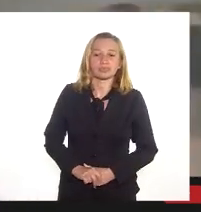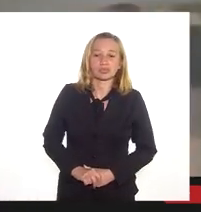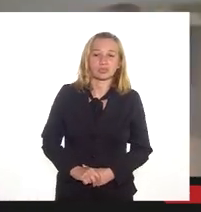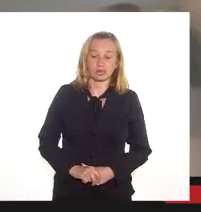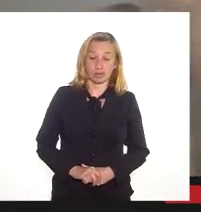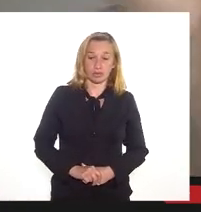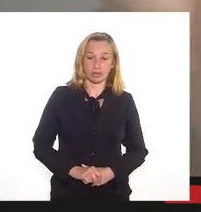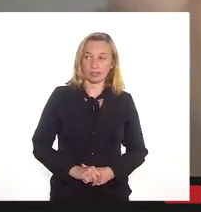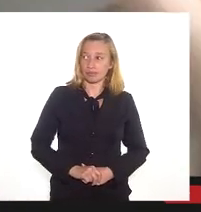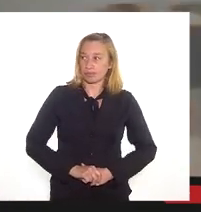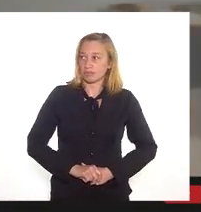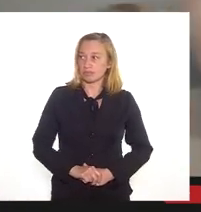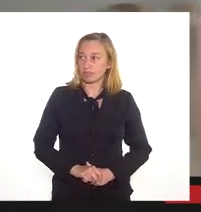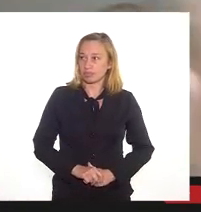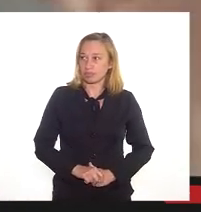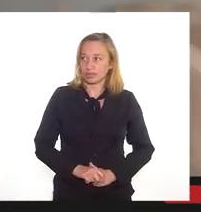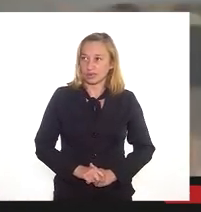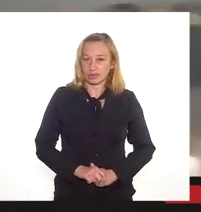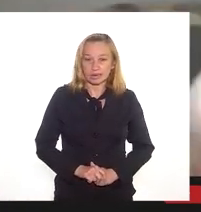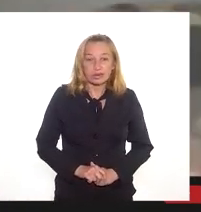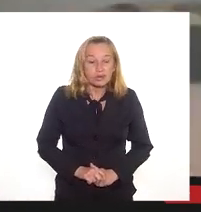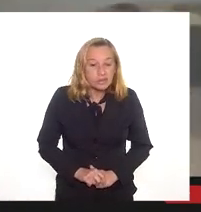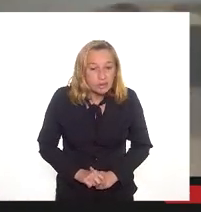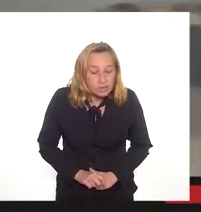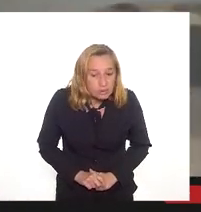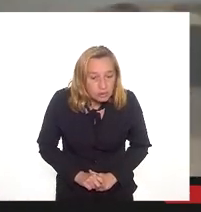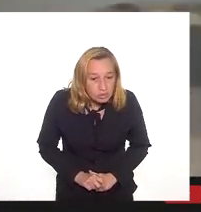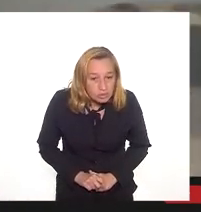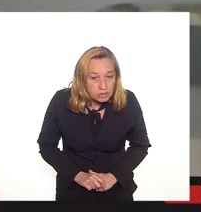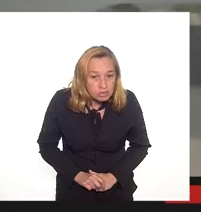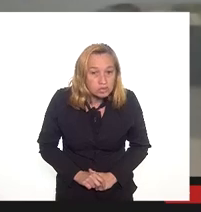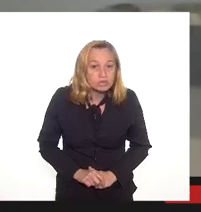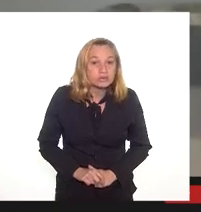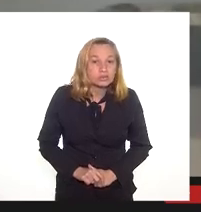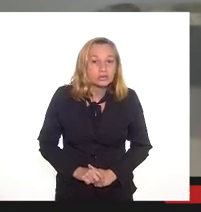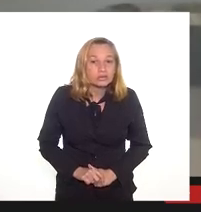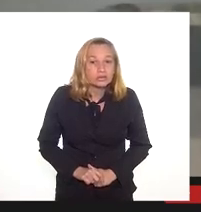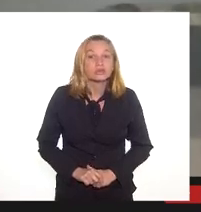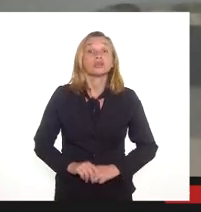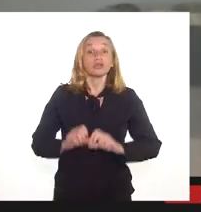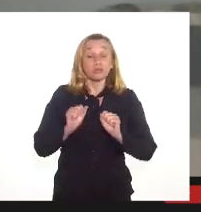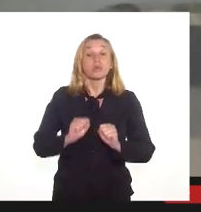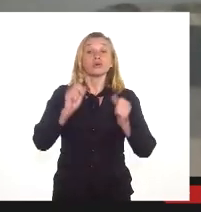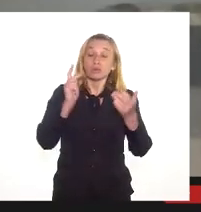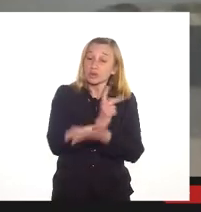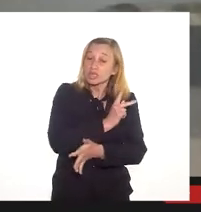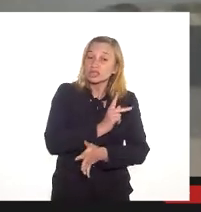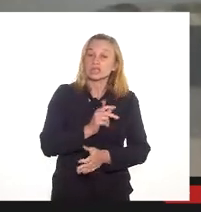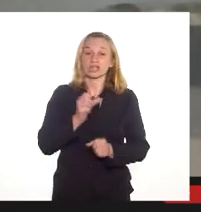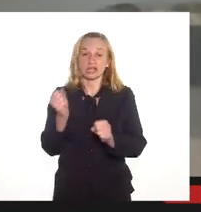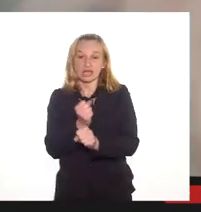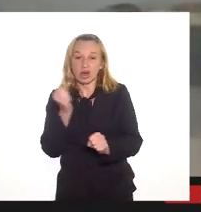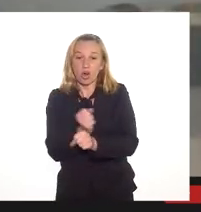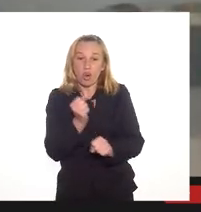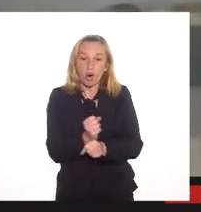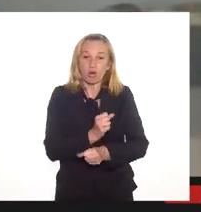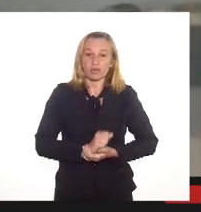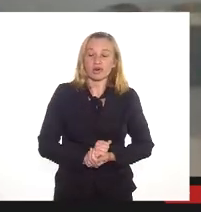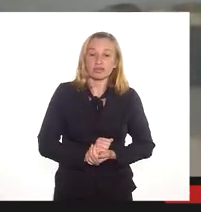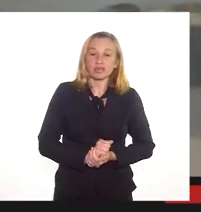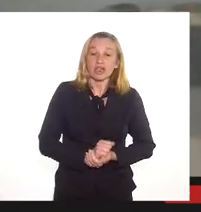deputado? A Washington Luiz inundada por inundação desses rios, o que pode acontecer com essa obra, é uma obra